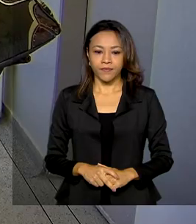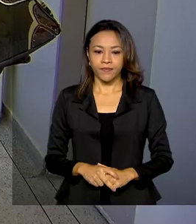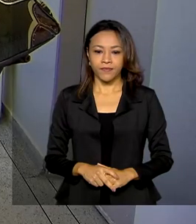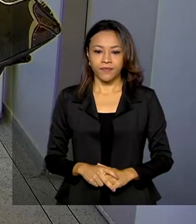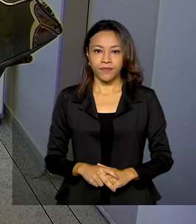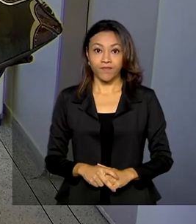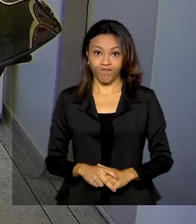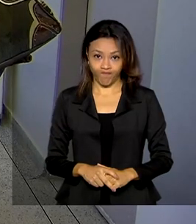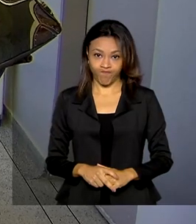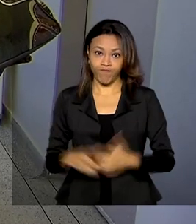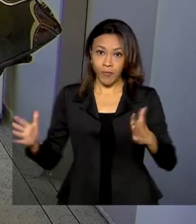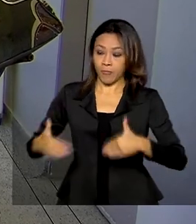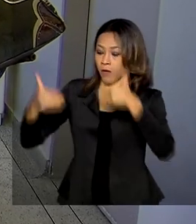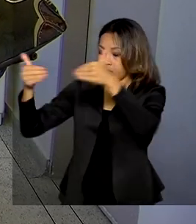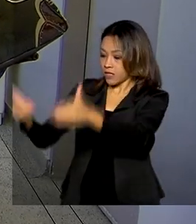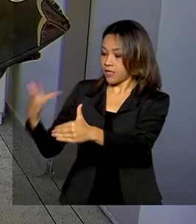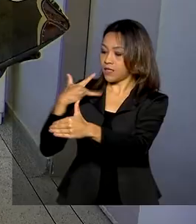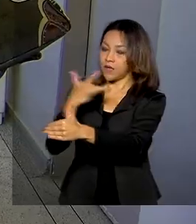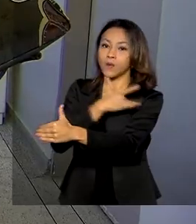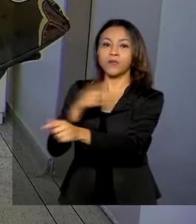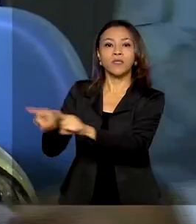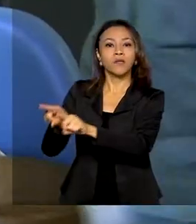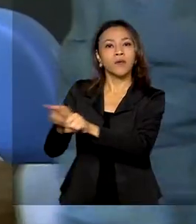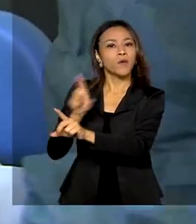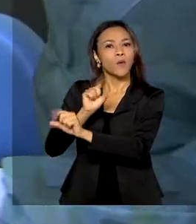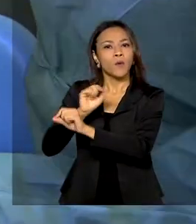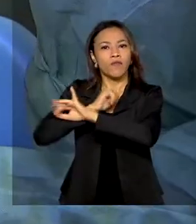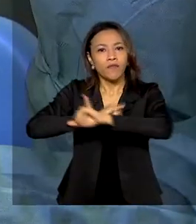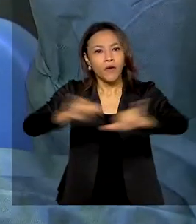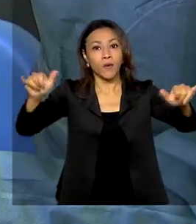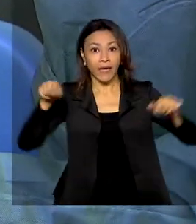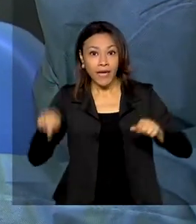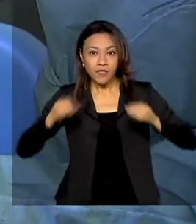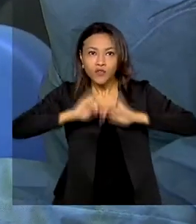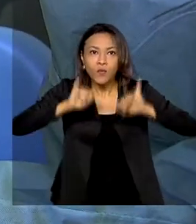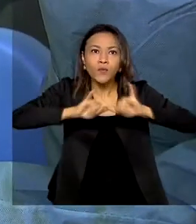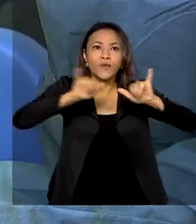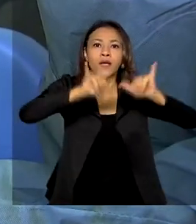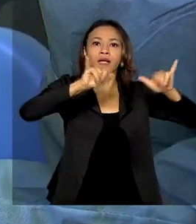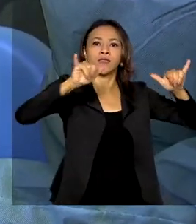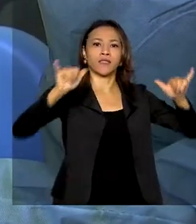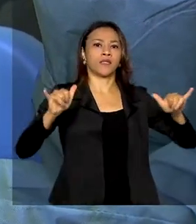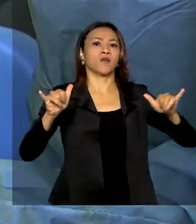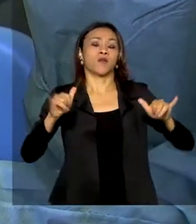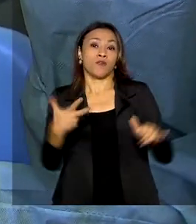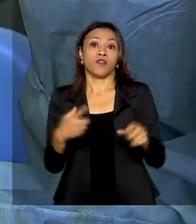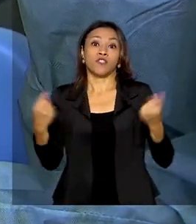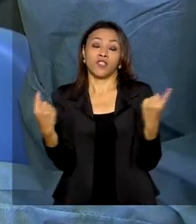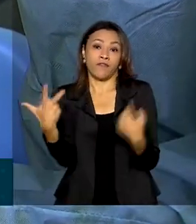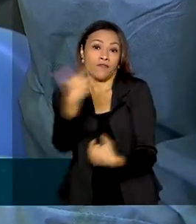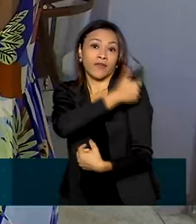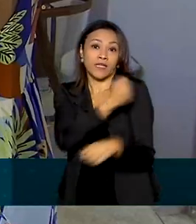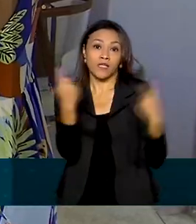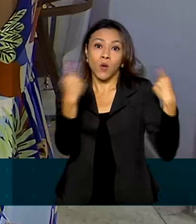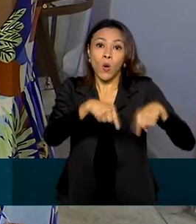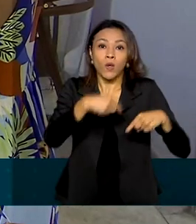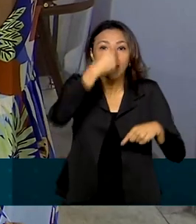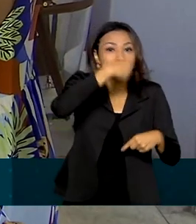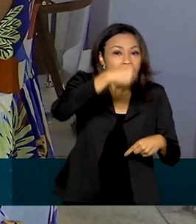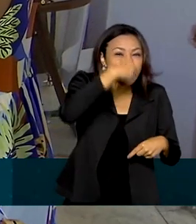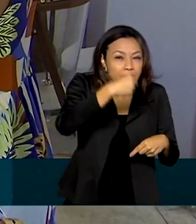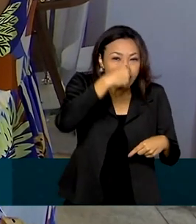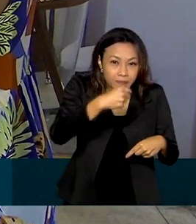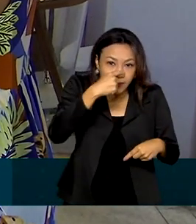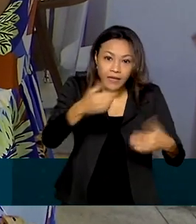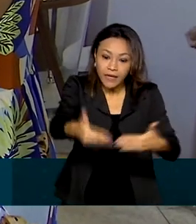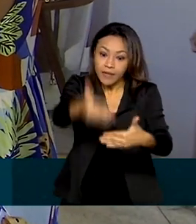O Ministério também anunciou que a tradicional campanha nacional de vacinação contra a gripe, que antecede o período de inverno no